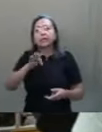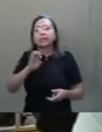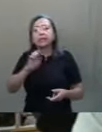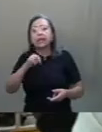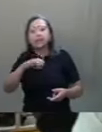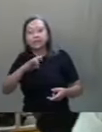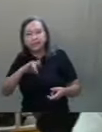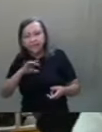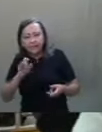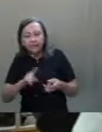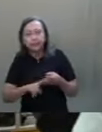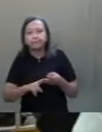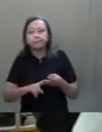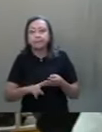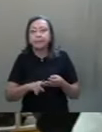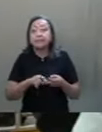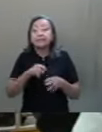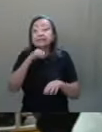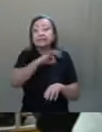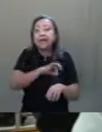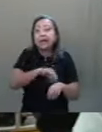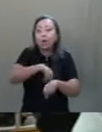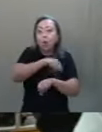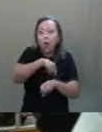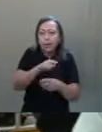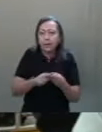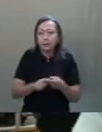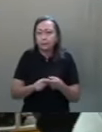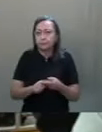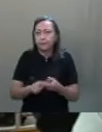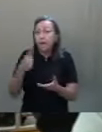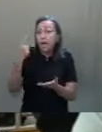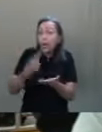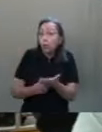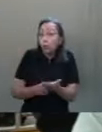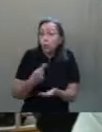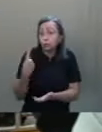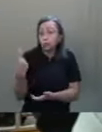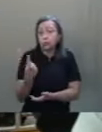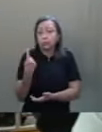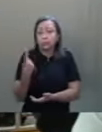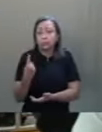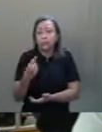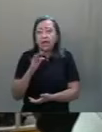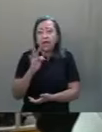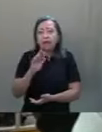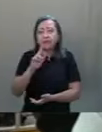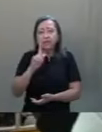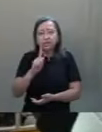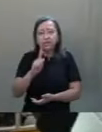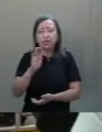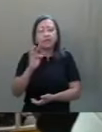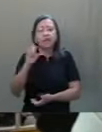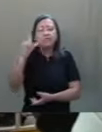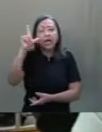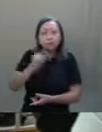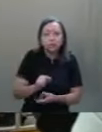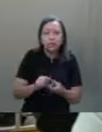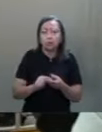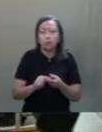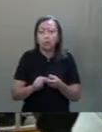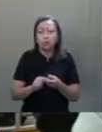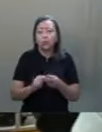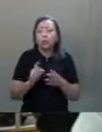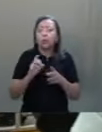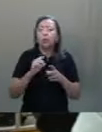Acordo individual. Que vai ser unilateral. Fundo de garantia, redução. Redução da jornada